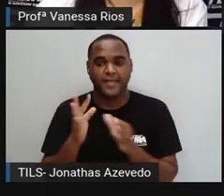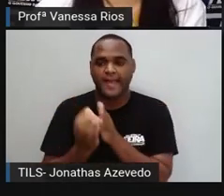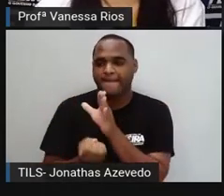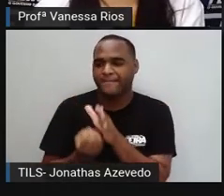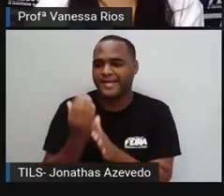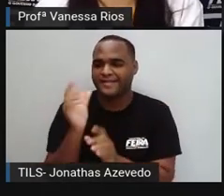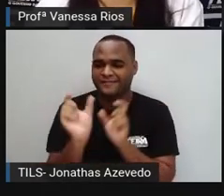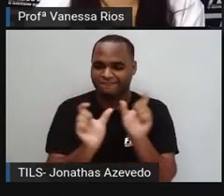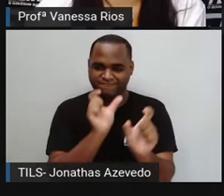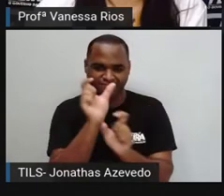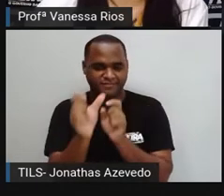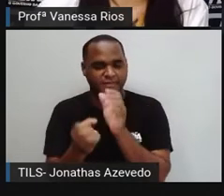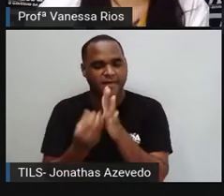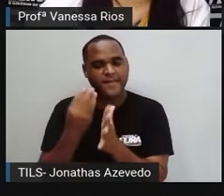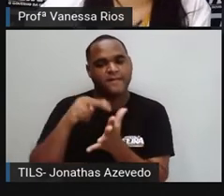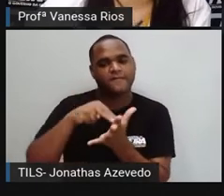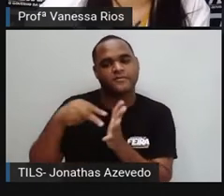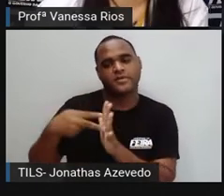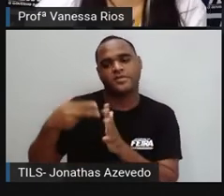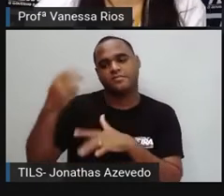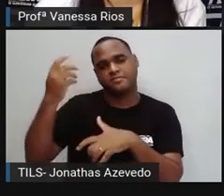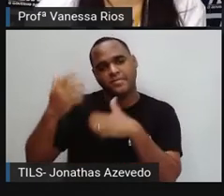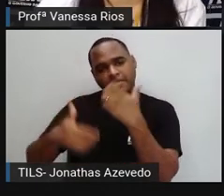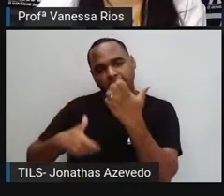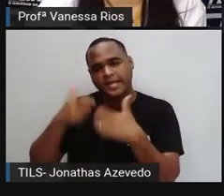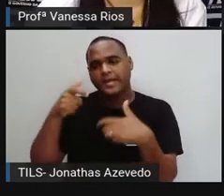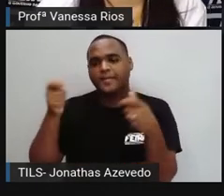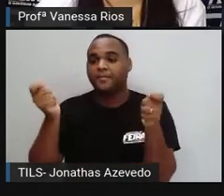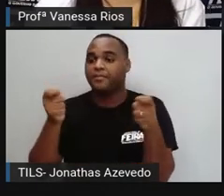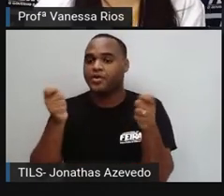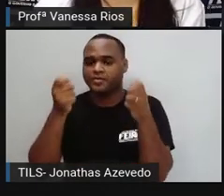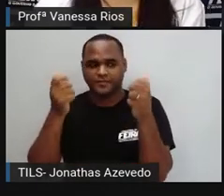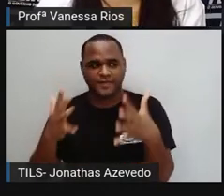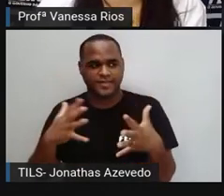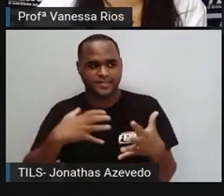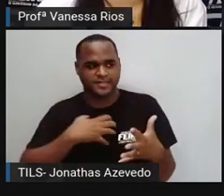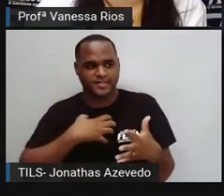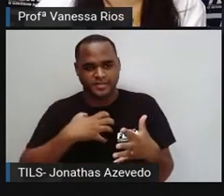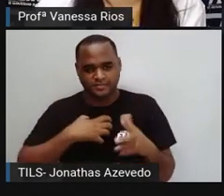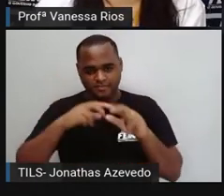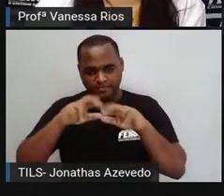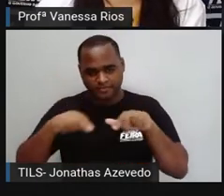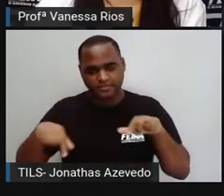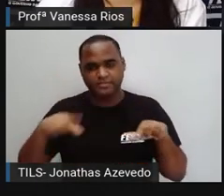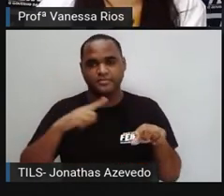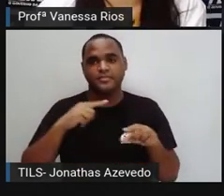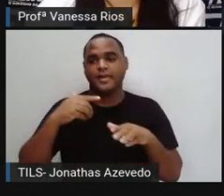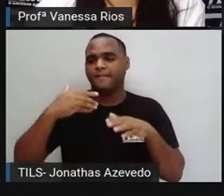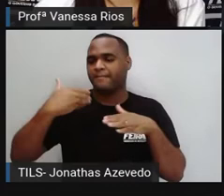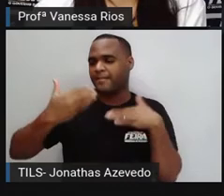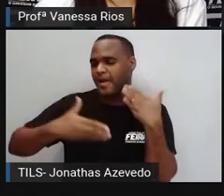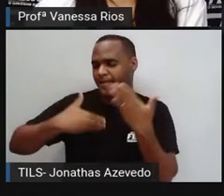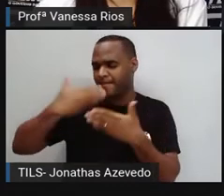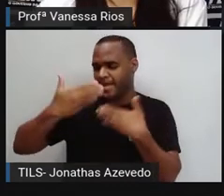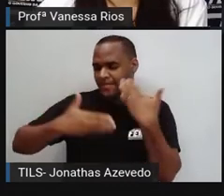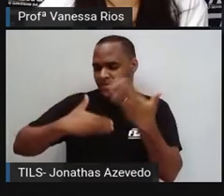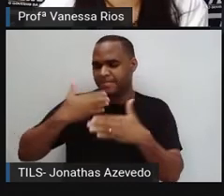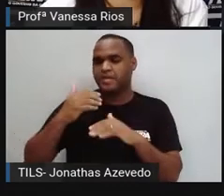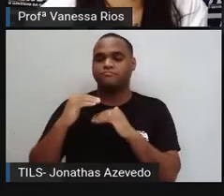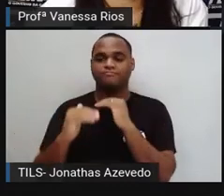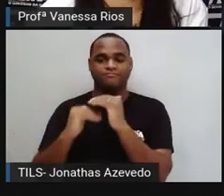né? Para definir, para explicar determinadas situações que vão acontecendo diante do próprio